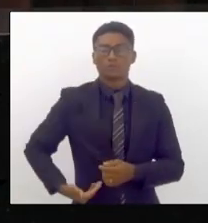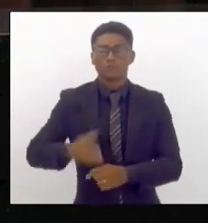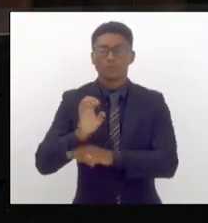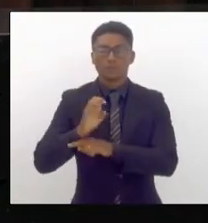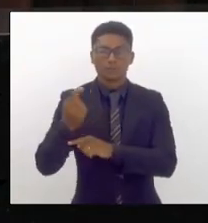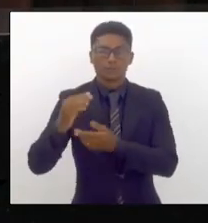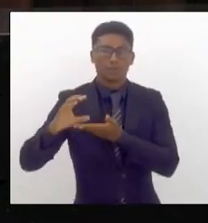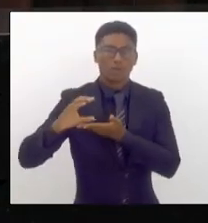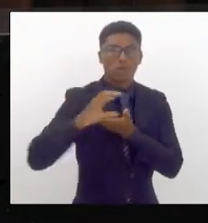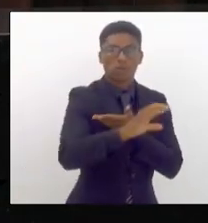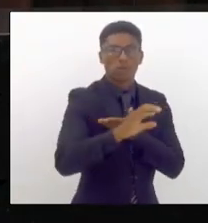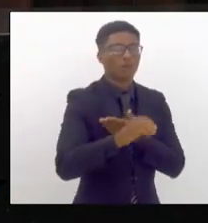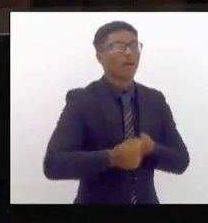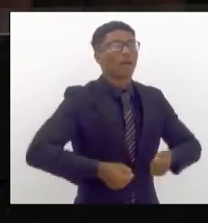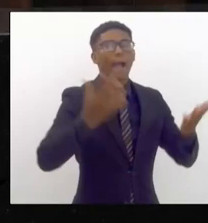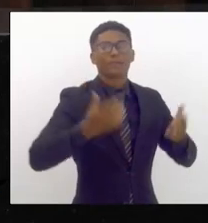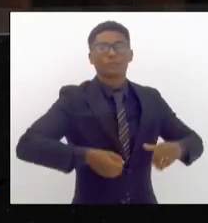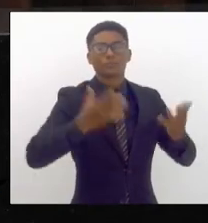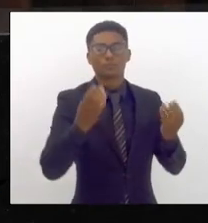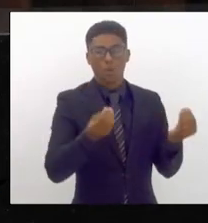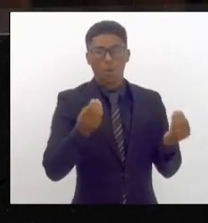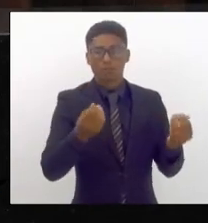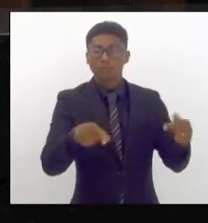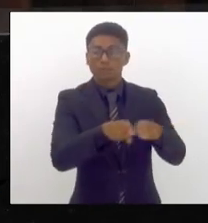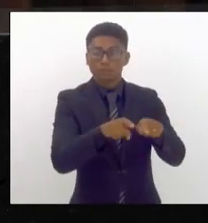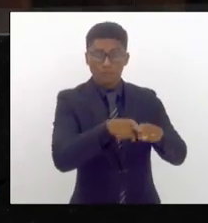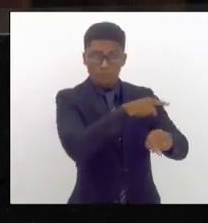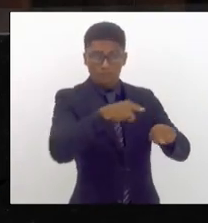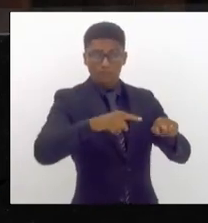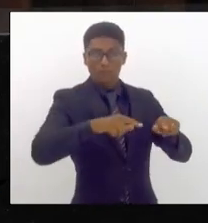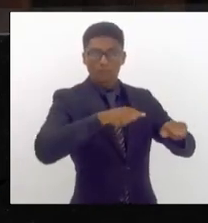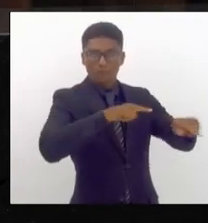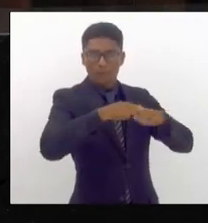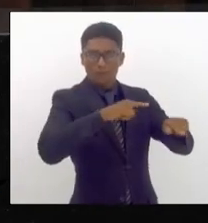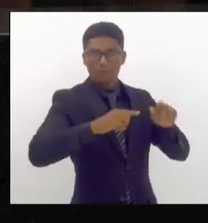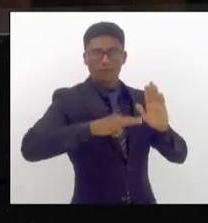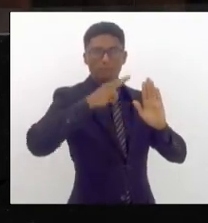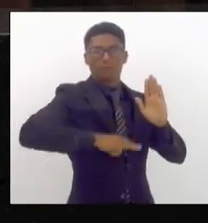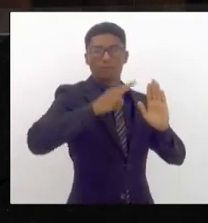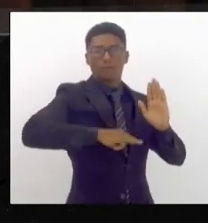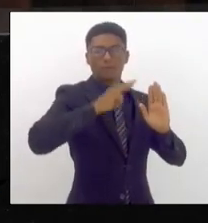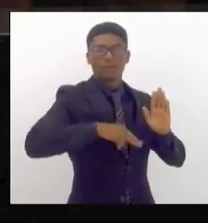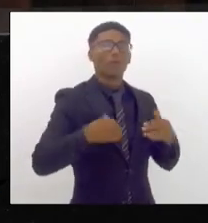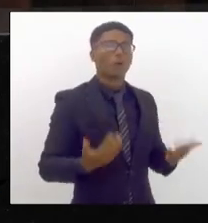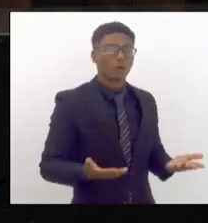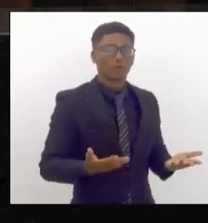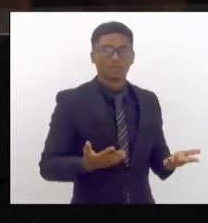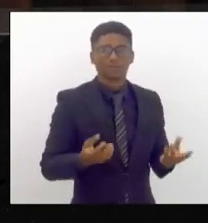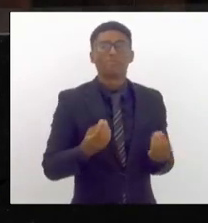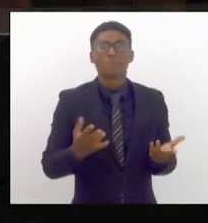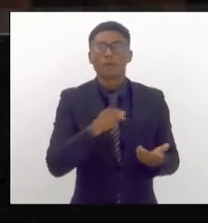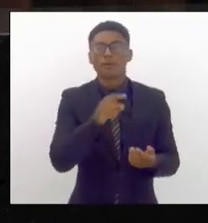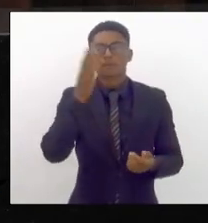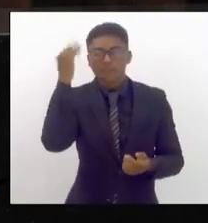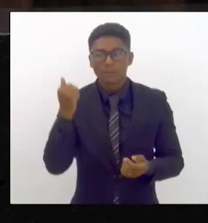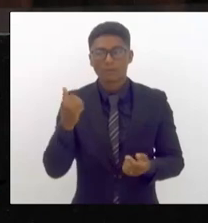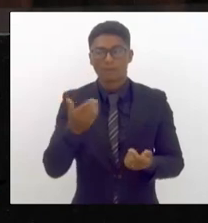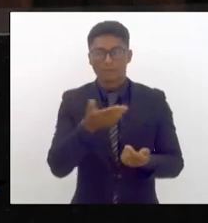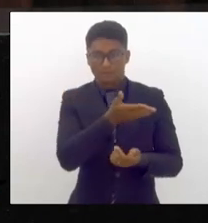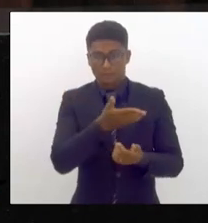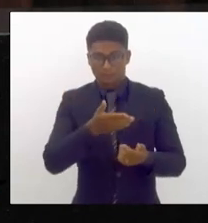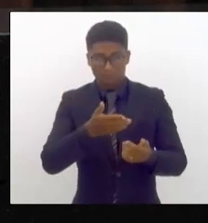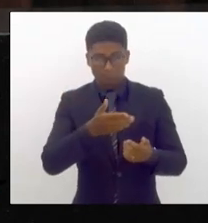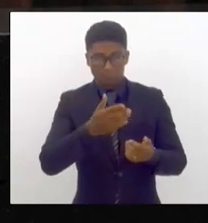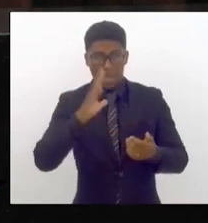supervia e qual é a metodologia de trabalho que a supervia vai adotar para resolver definitivamente a questão dos dormentes